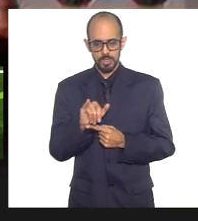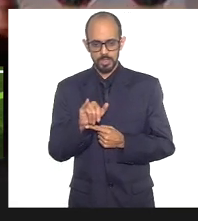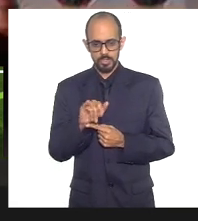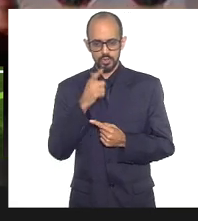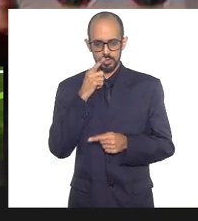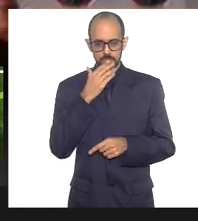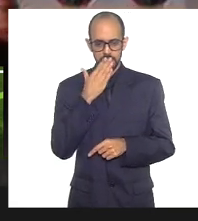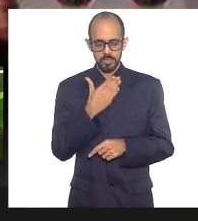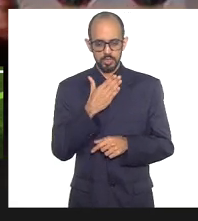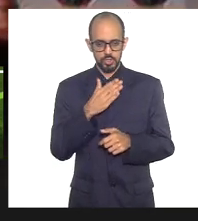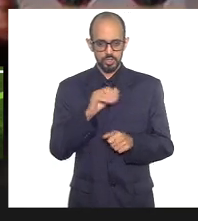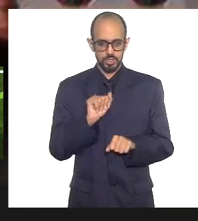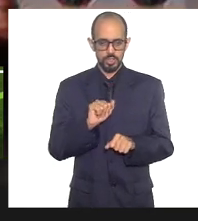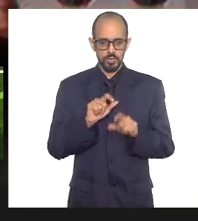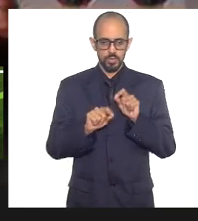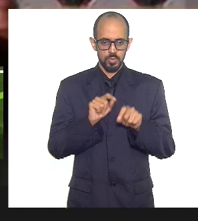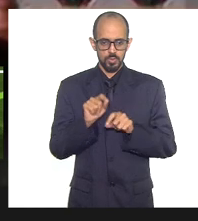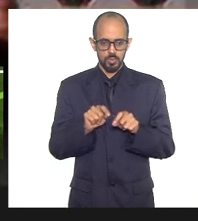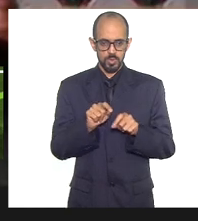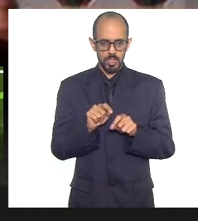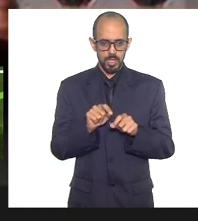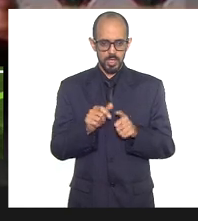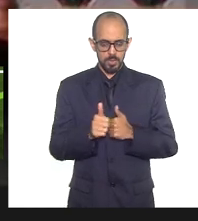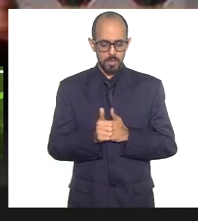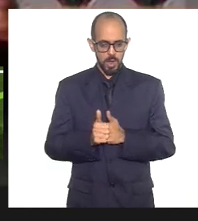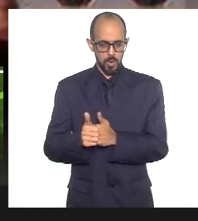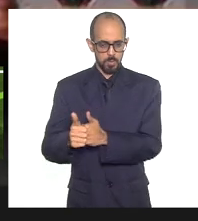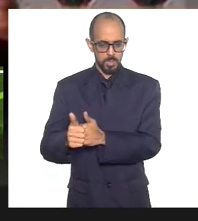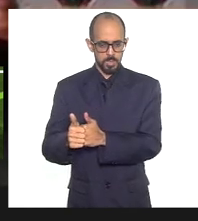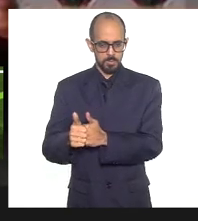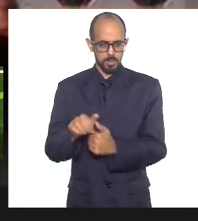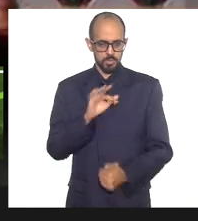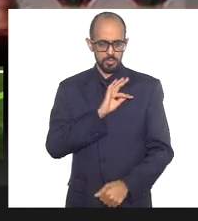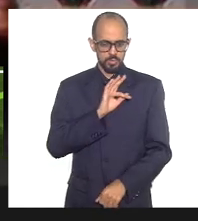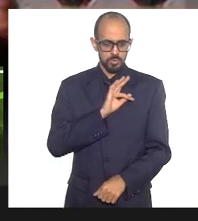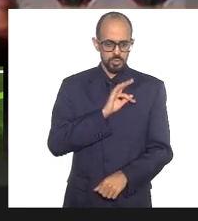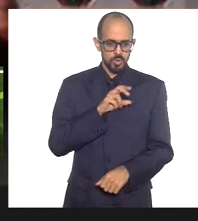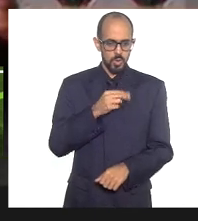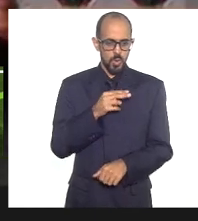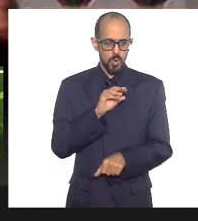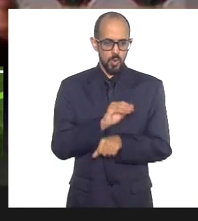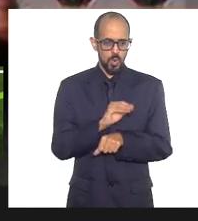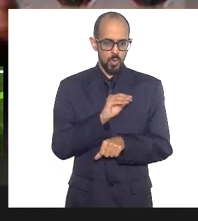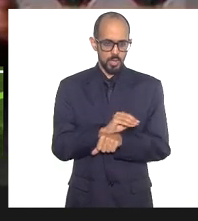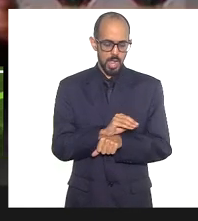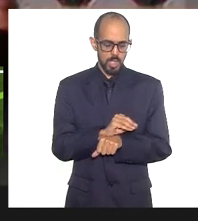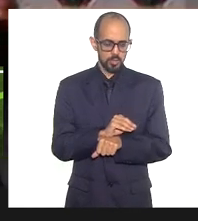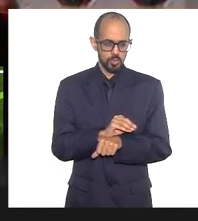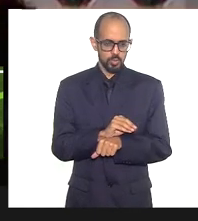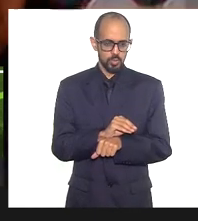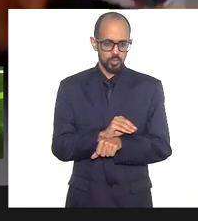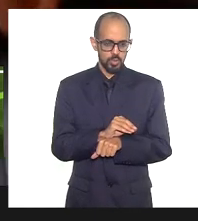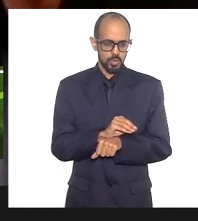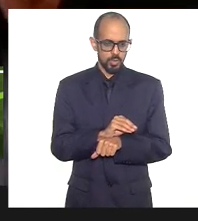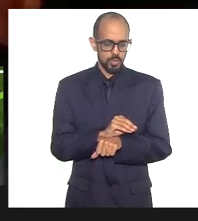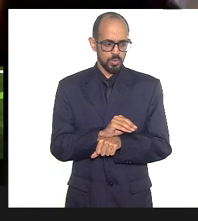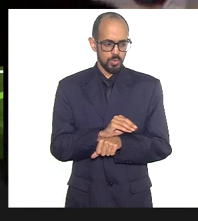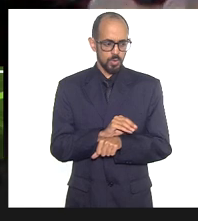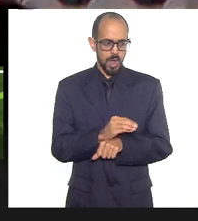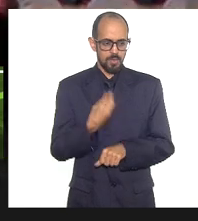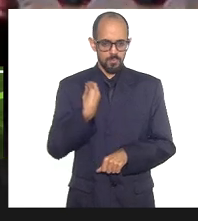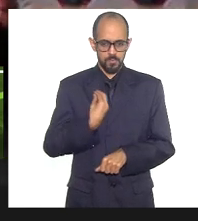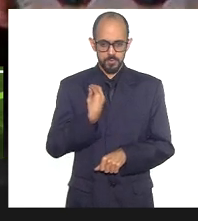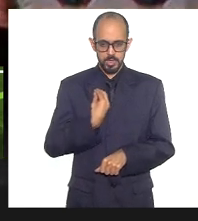talvez de escolta inclusive ou um cuidado maior em relação à vida do Totinho.